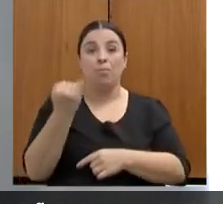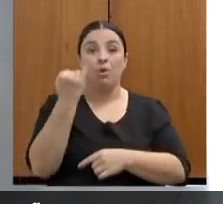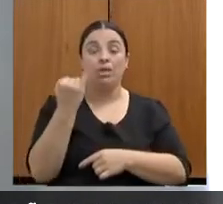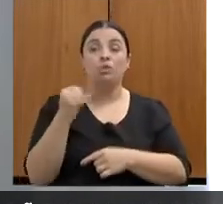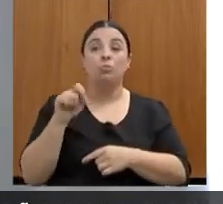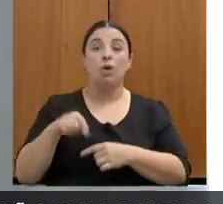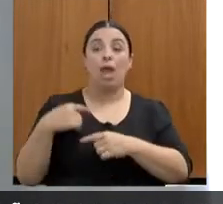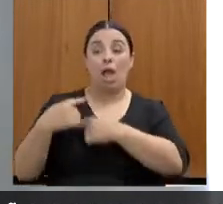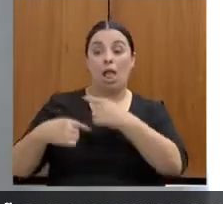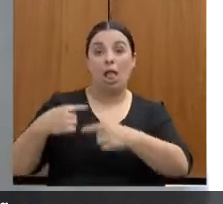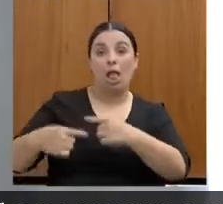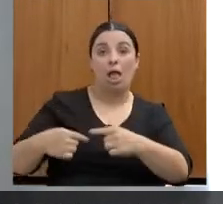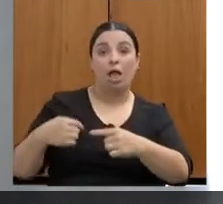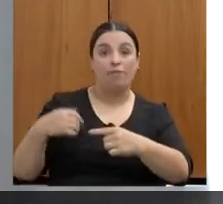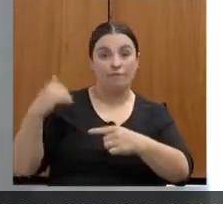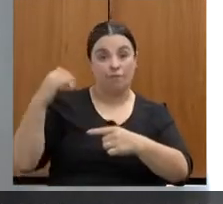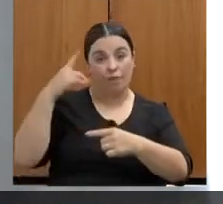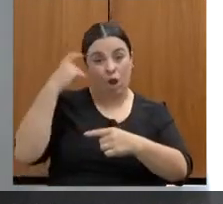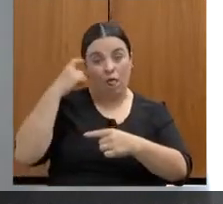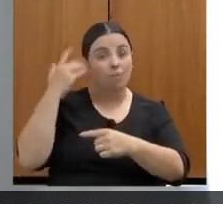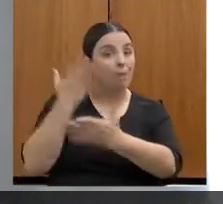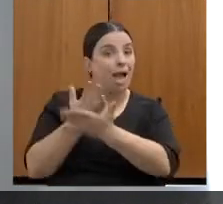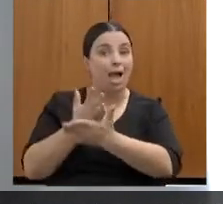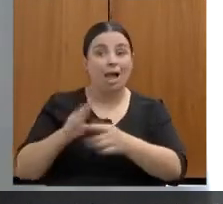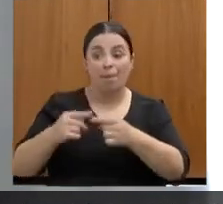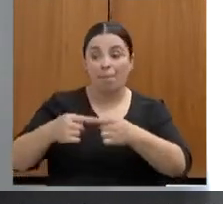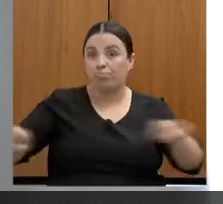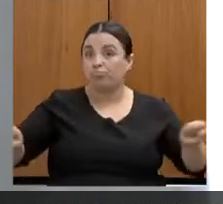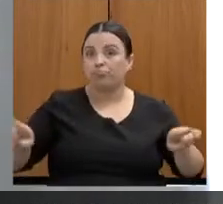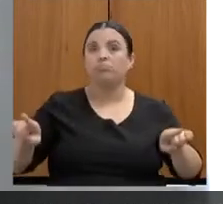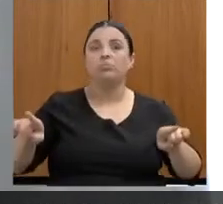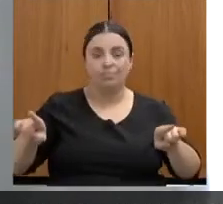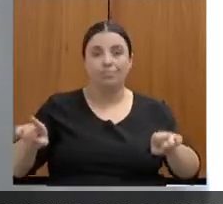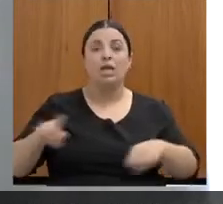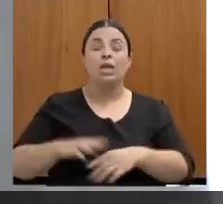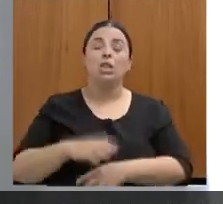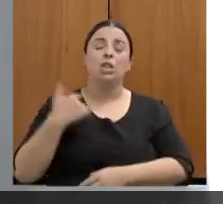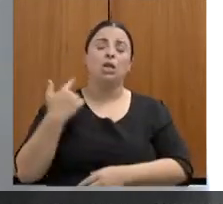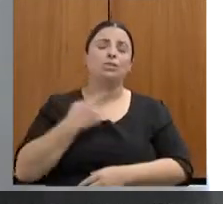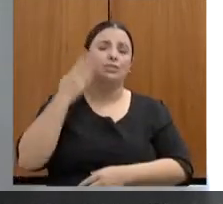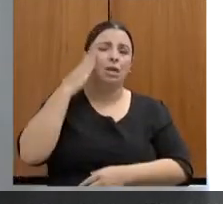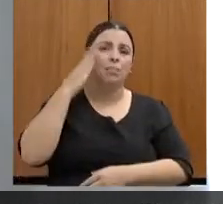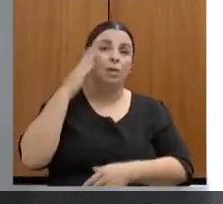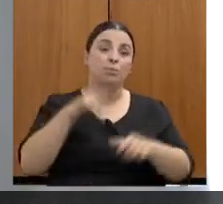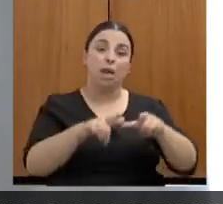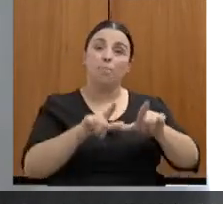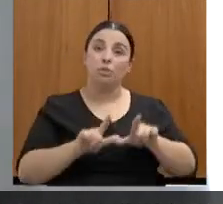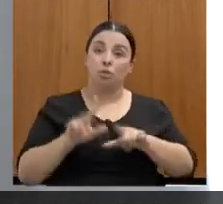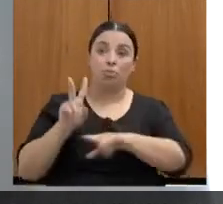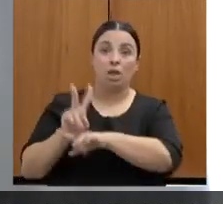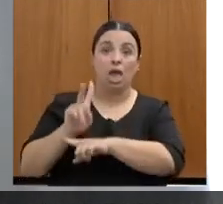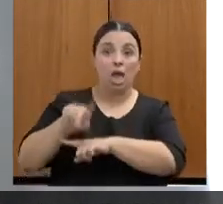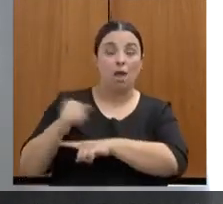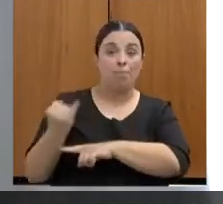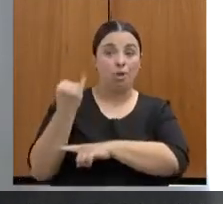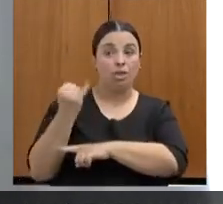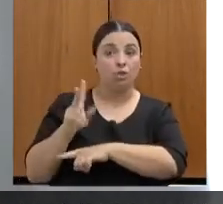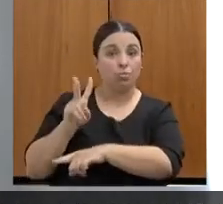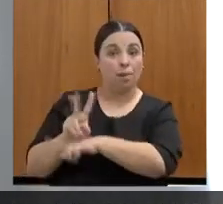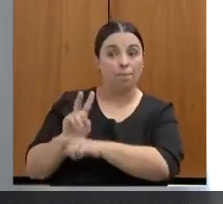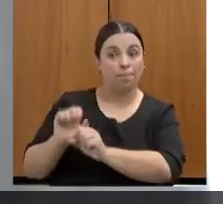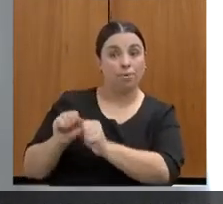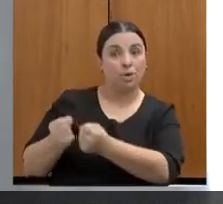por meio de estatísticas que a medida protetiva é importante para a proteção da mulher. Dá início ao procedimento criminal.